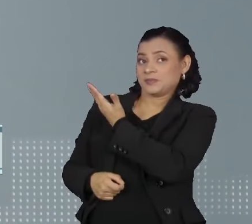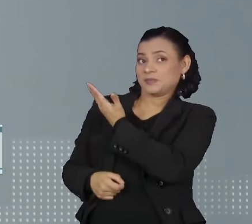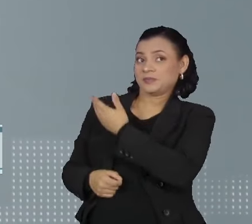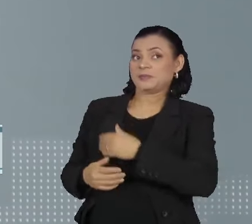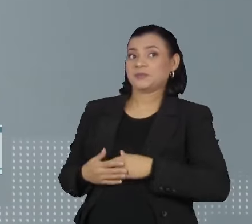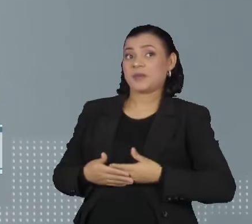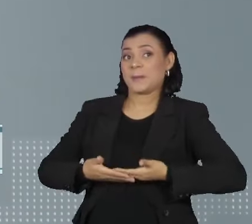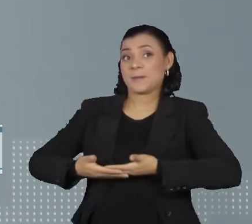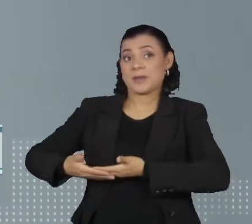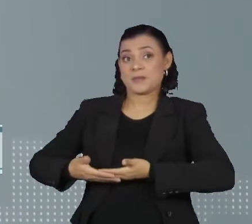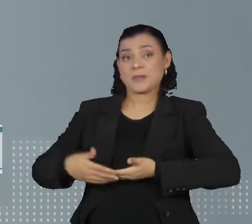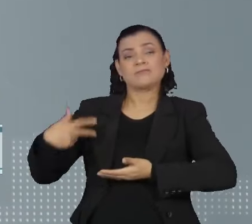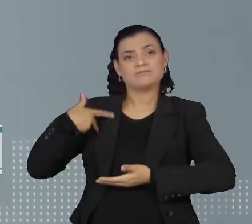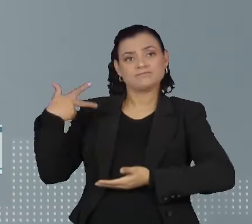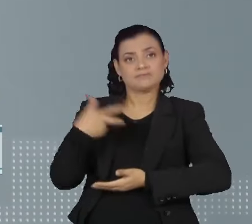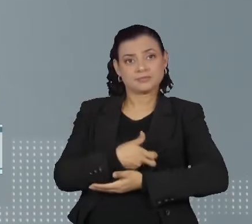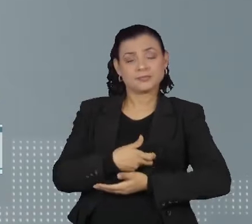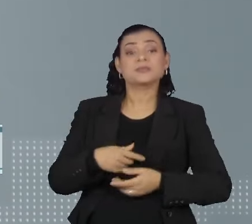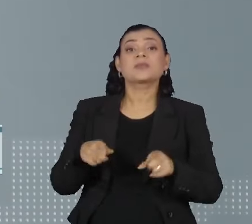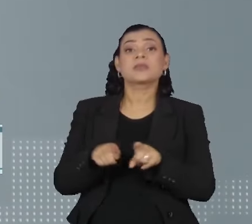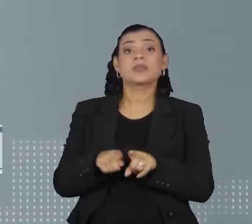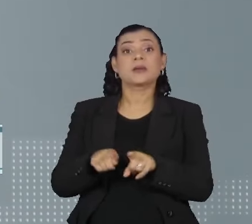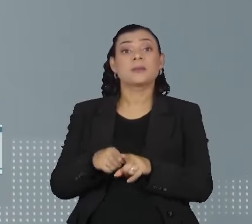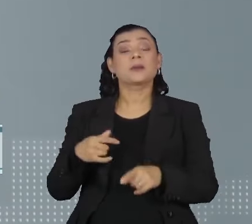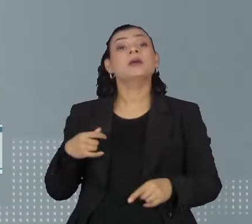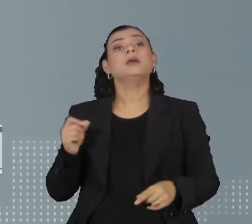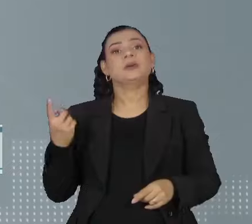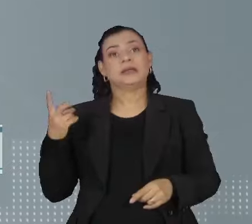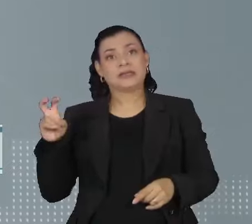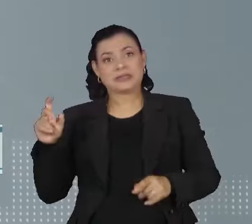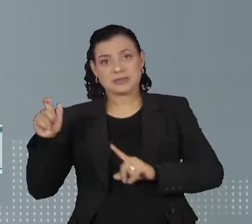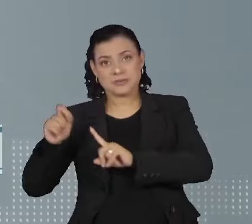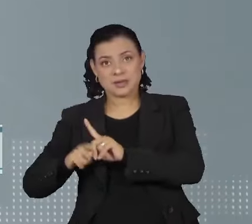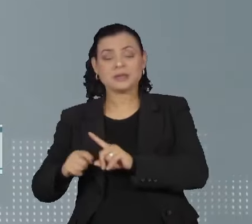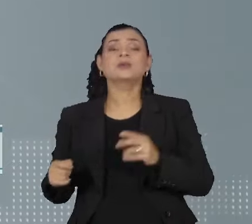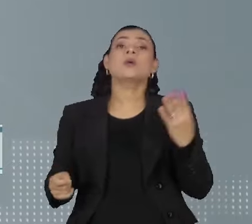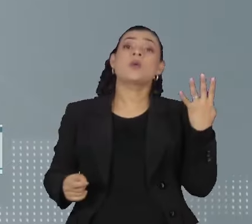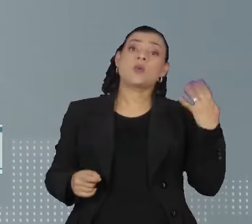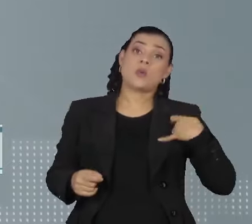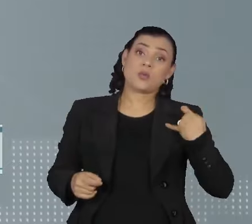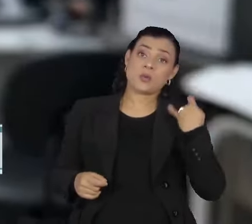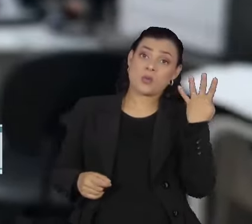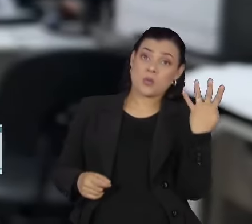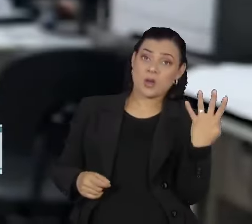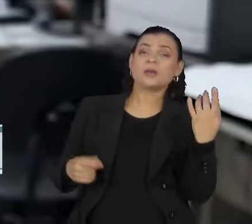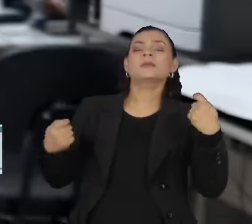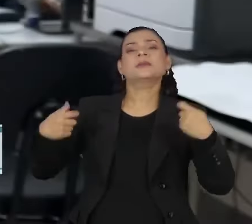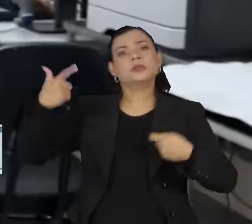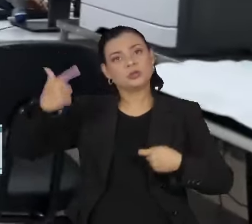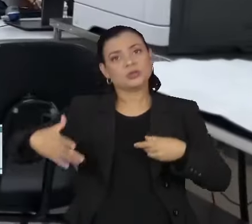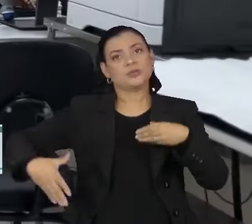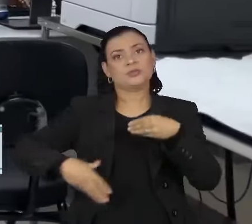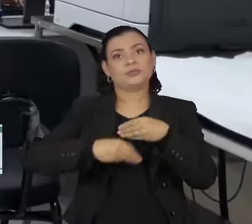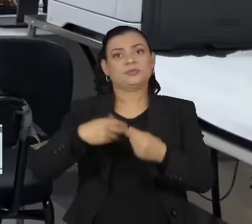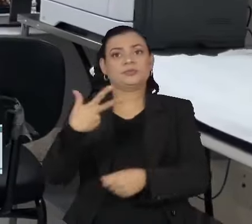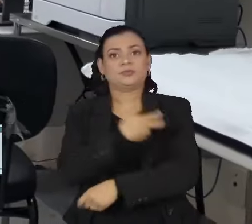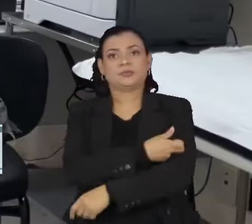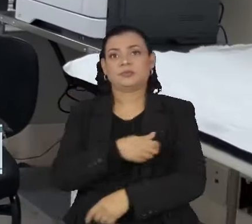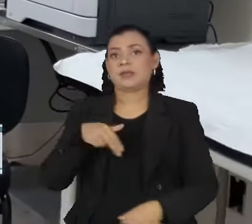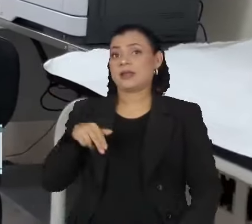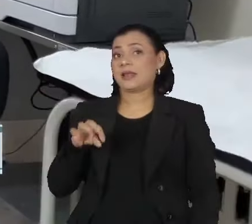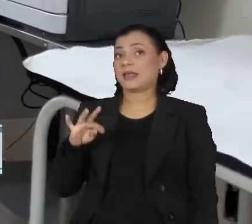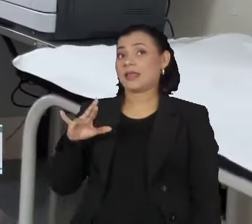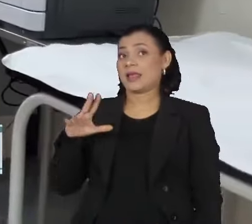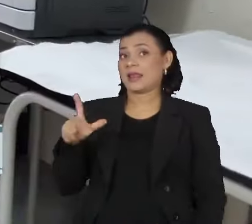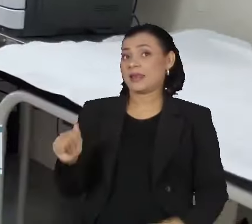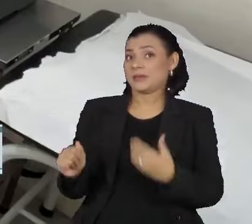meses de idade. Aos 15 meses e aos 4 anos, também é preciso voltar para fazer o reforço. Tarefa que a Natália cumpriu